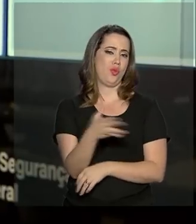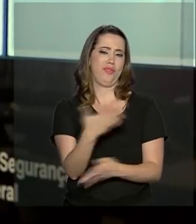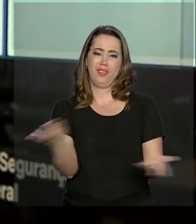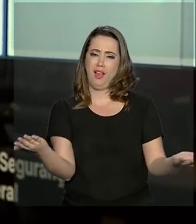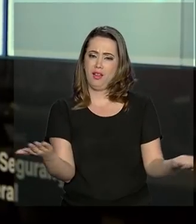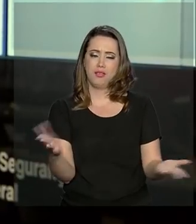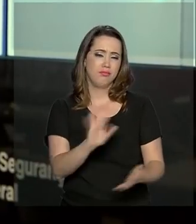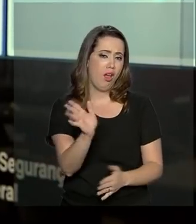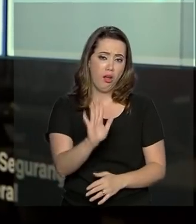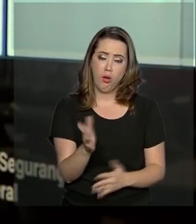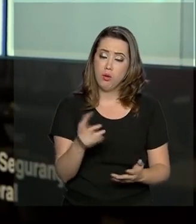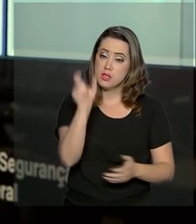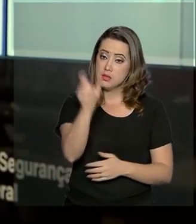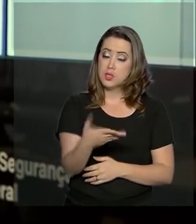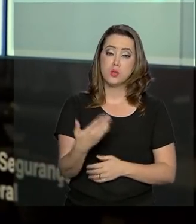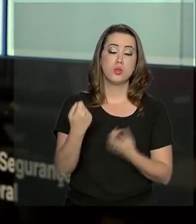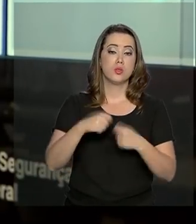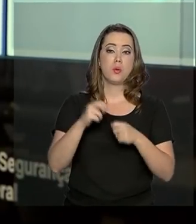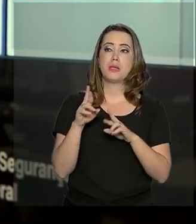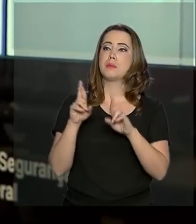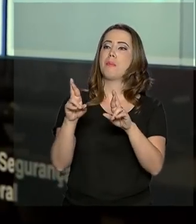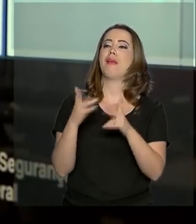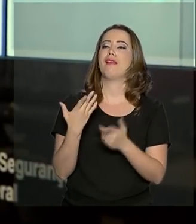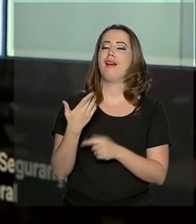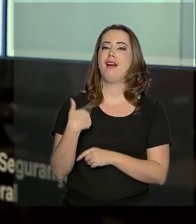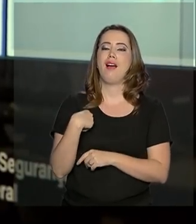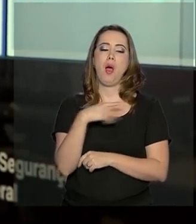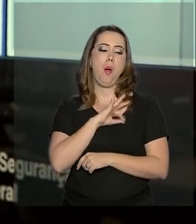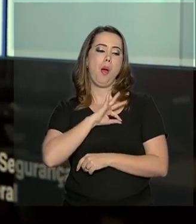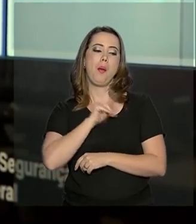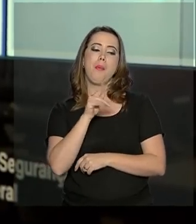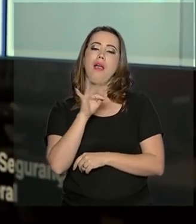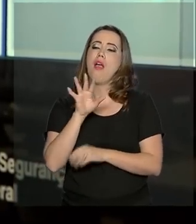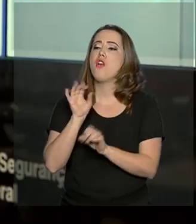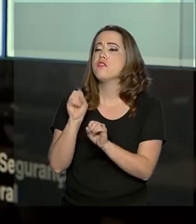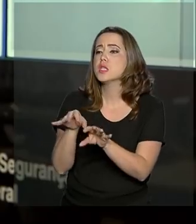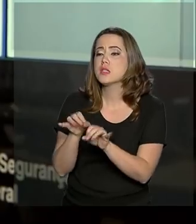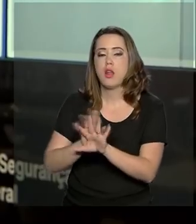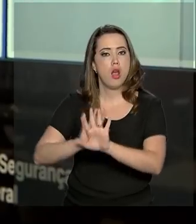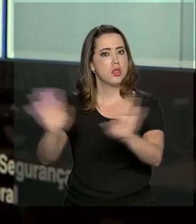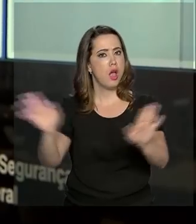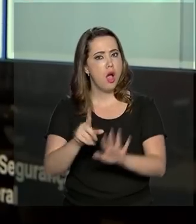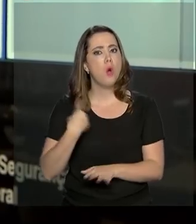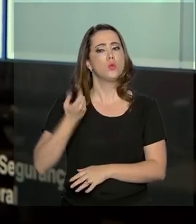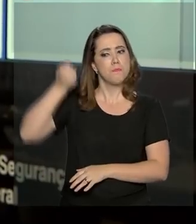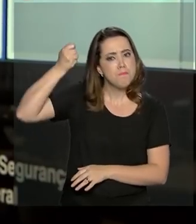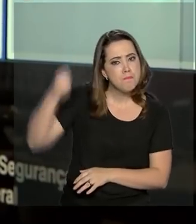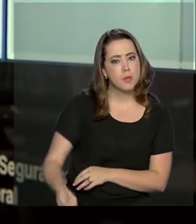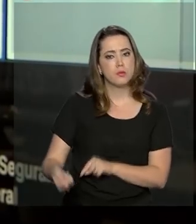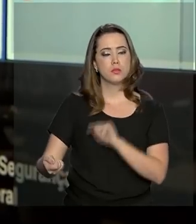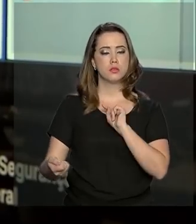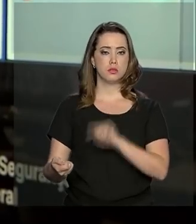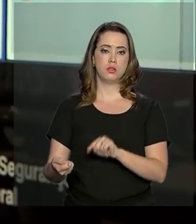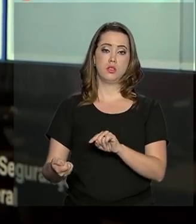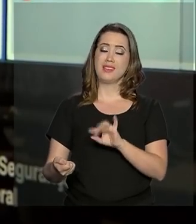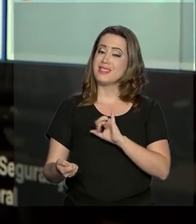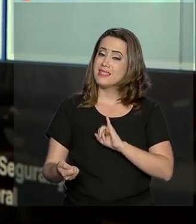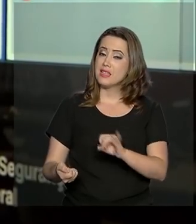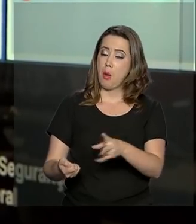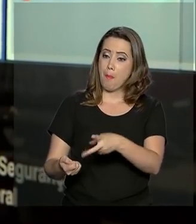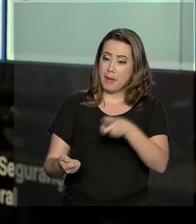ninguém. Então as pessoas não devem esperar da Polícia Rodoviária Federal orientação. Nós iremos agir de maneira severa,